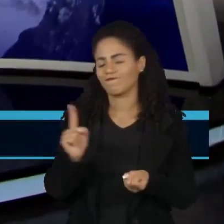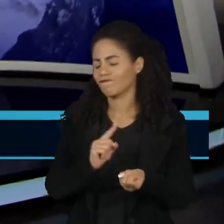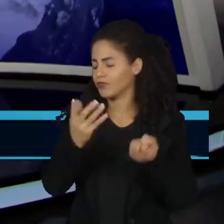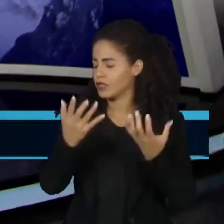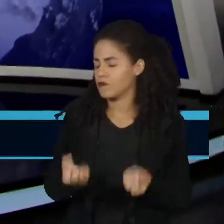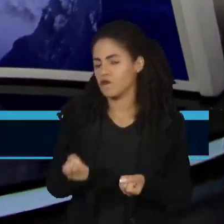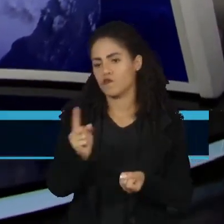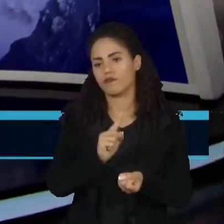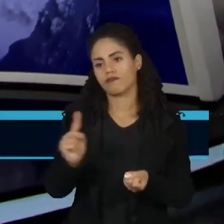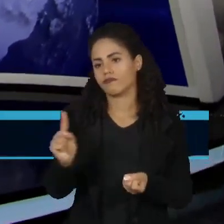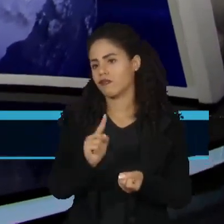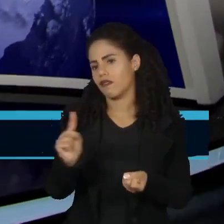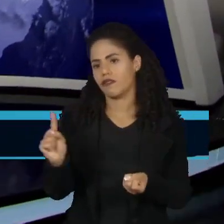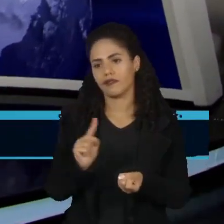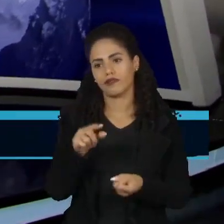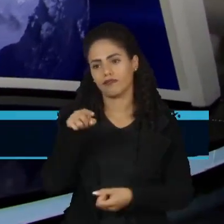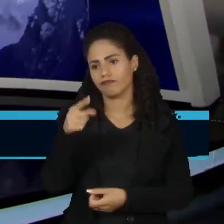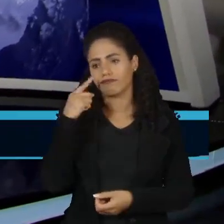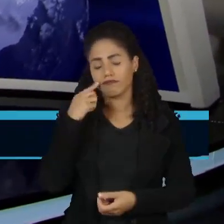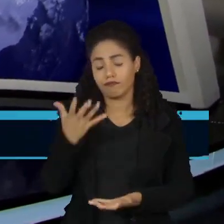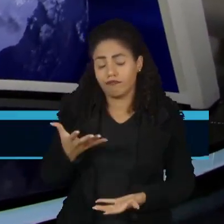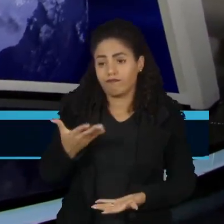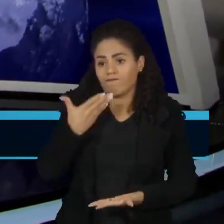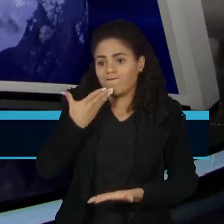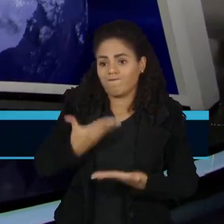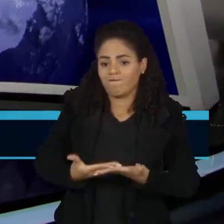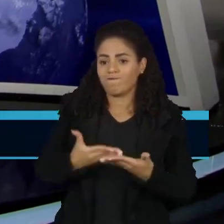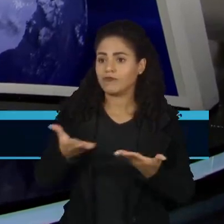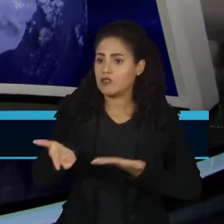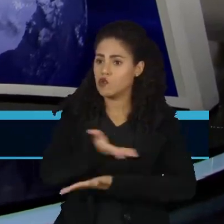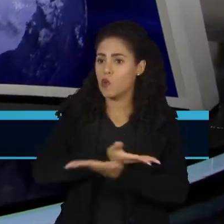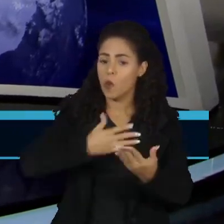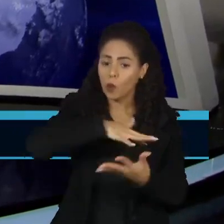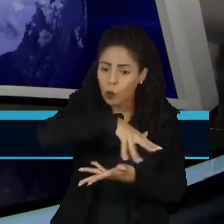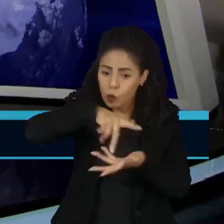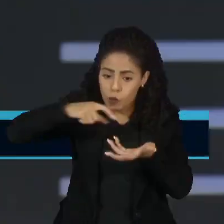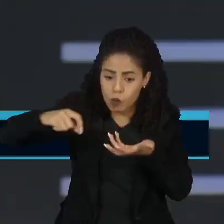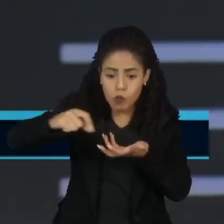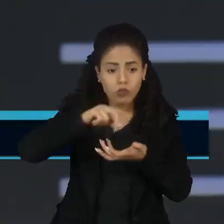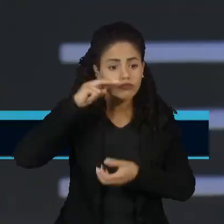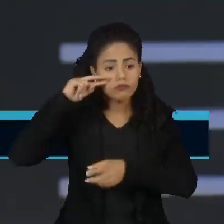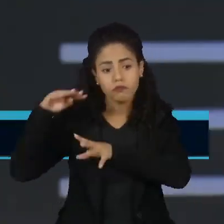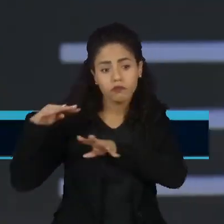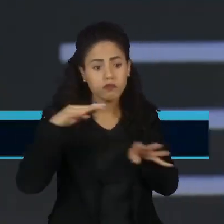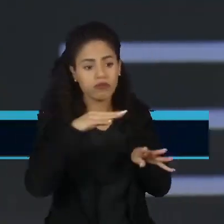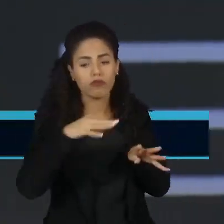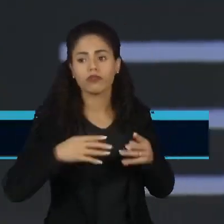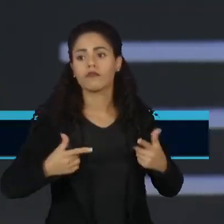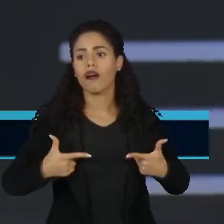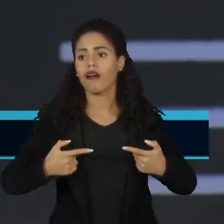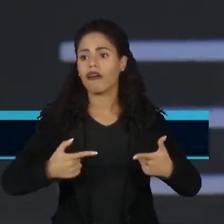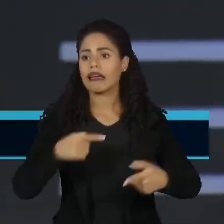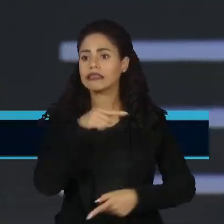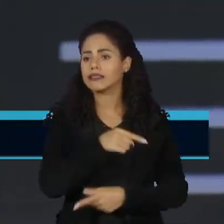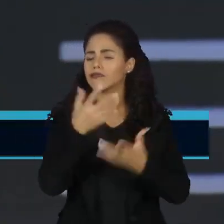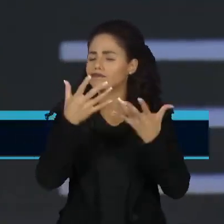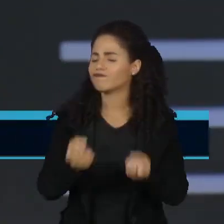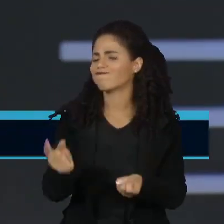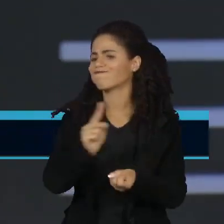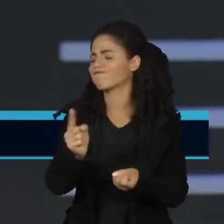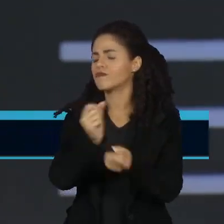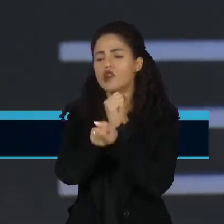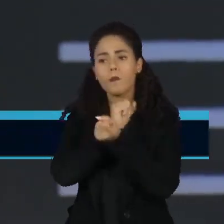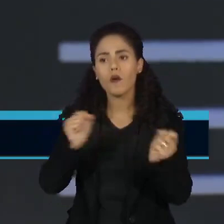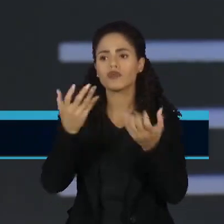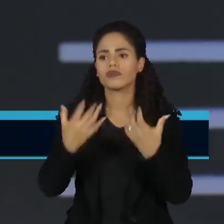Inaceitável, inaceitável. Uma indignação coletiva. O mundo não consegue parar uma guerra como essa. inaceitável.